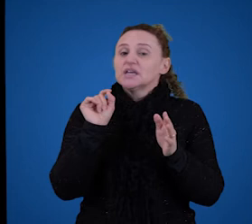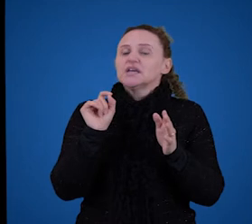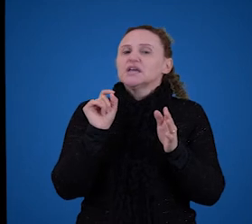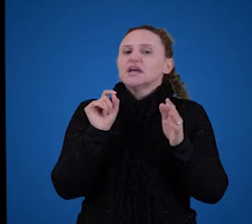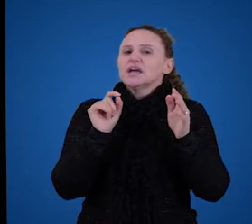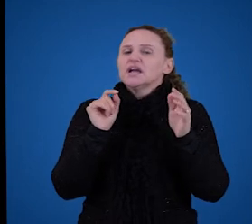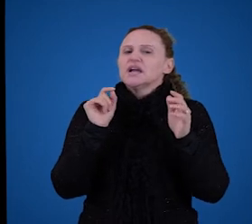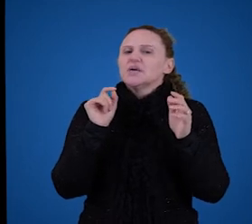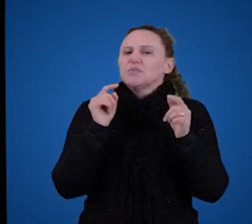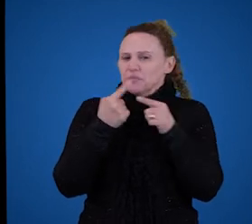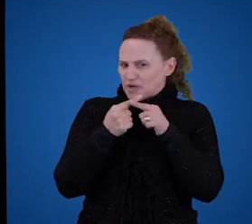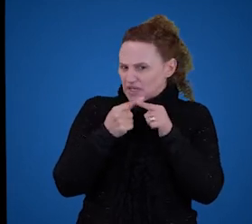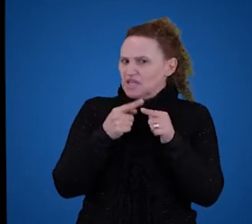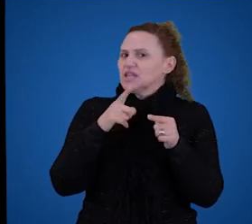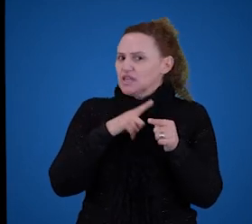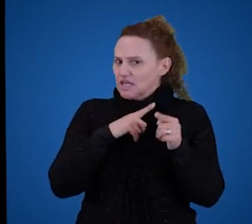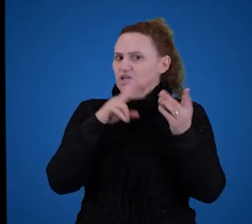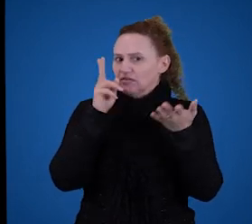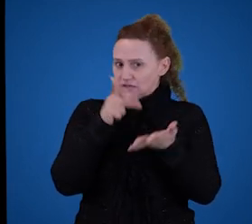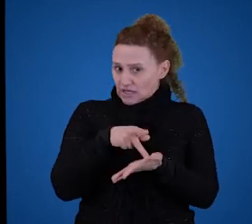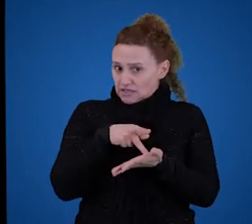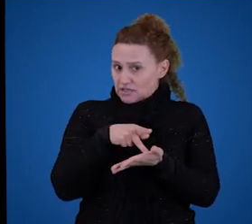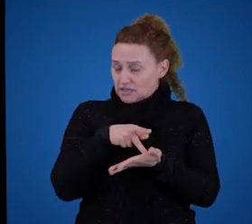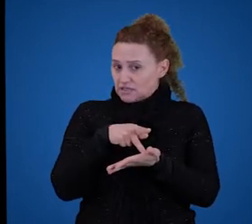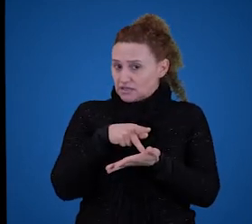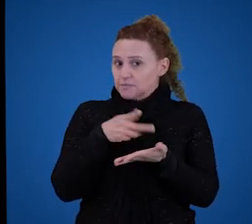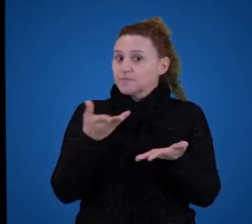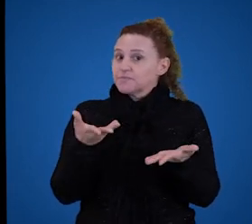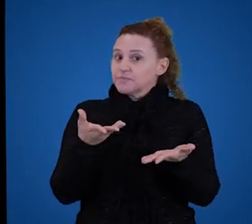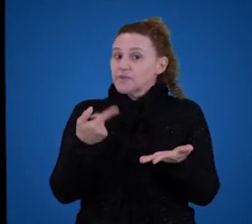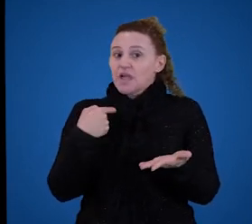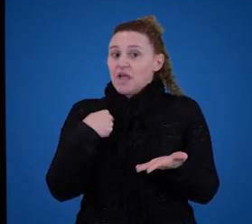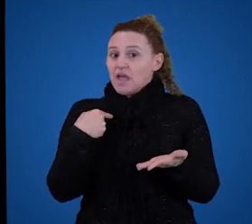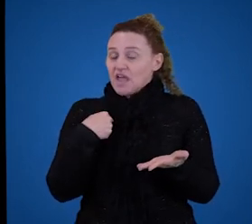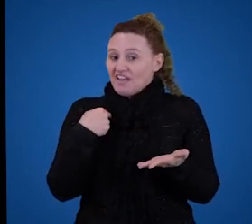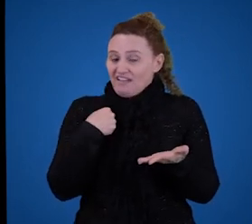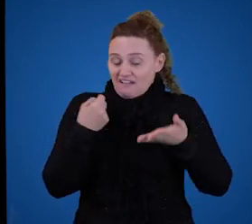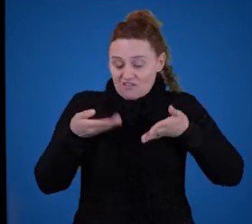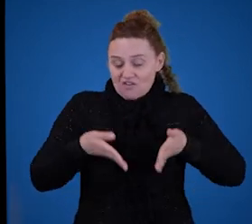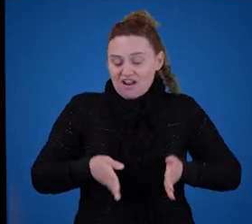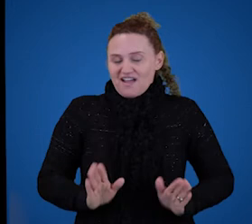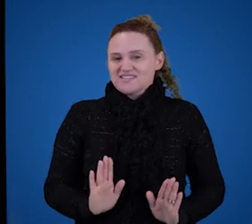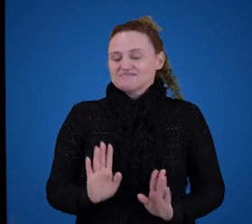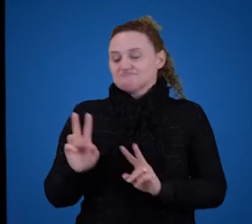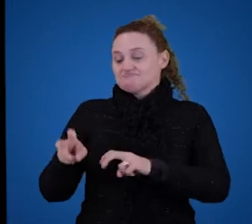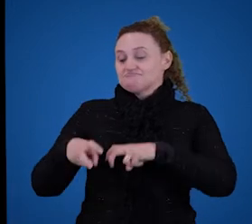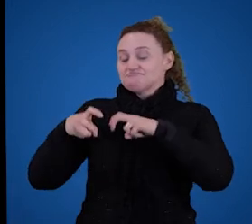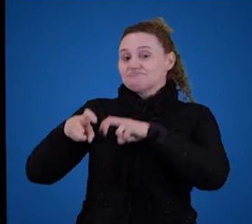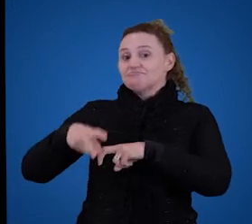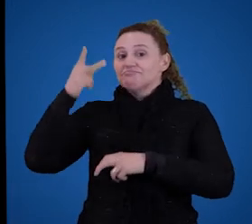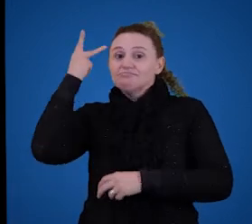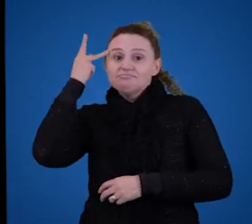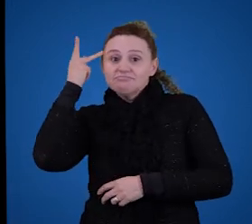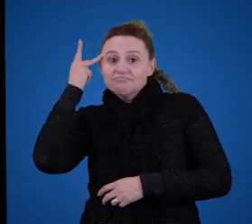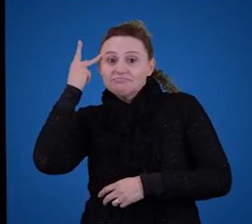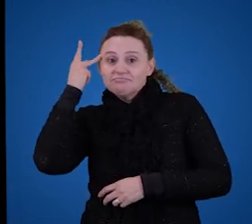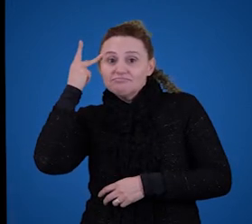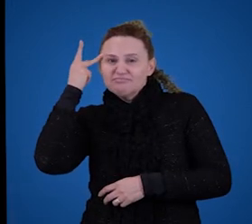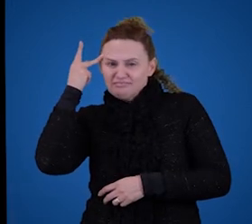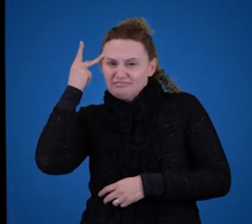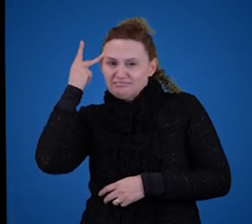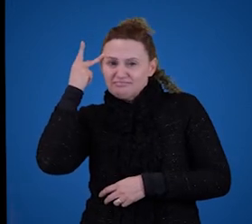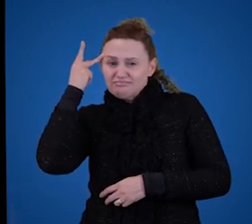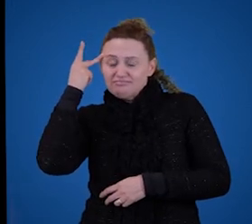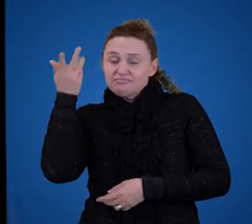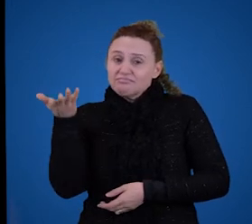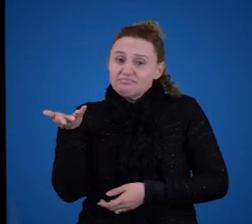uma verdade? Ou seja, porque, de fato, eu sou nascido no interior de São Paulo, né? Ou nasci lá no estado de